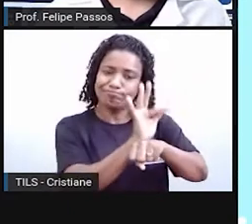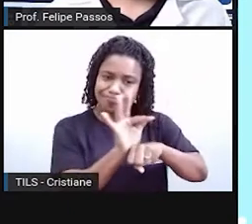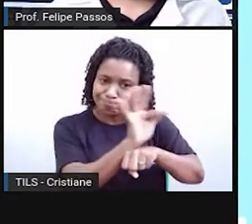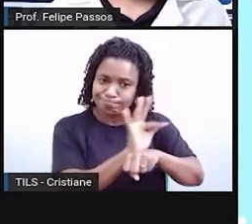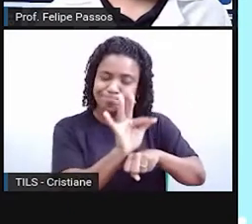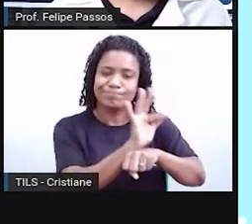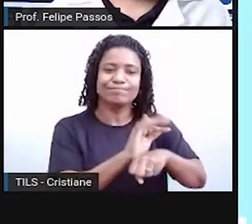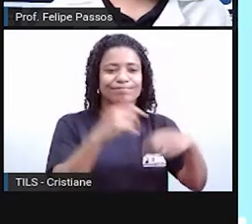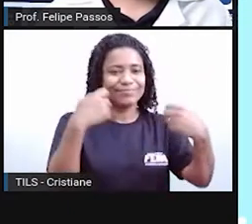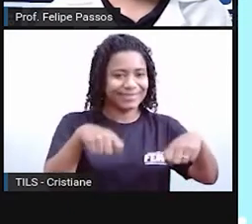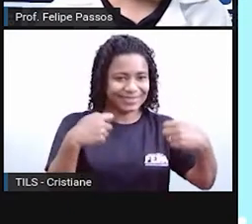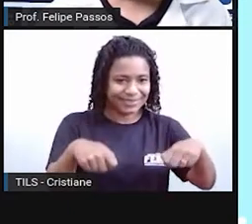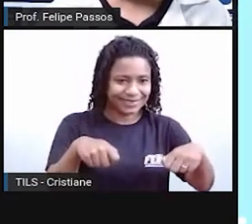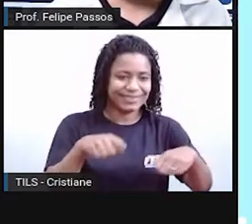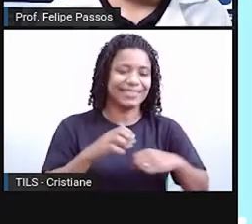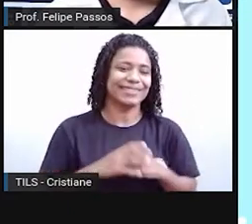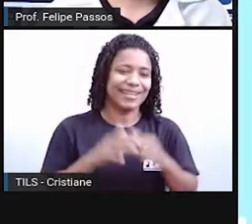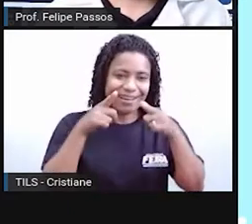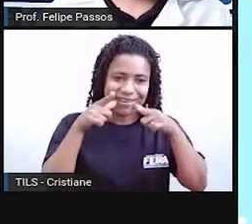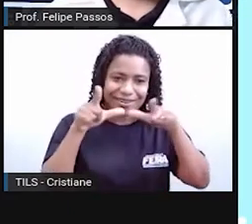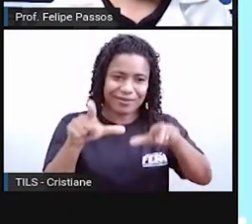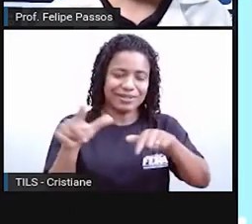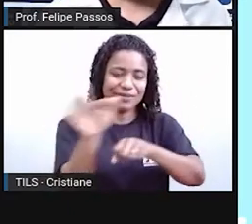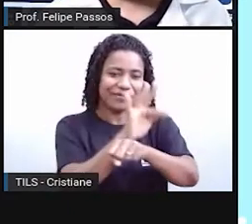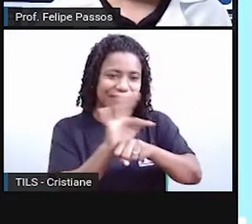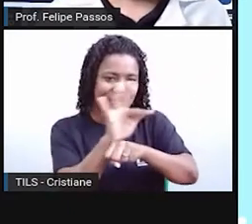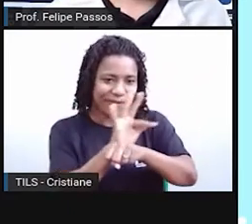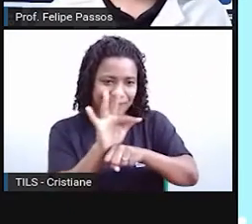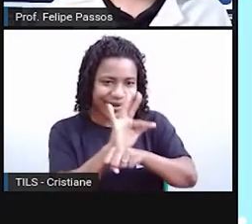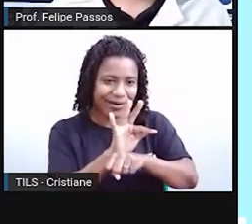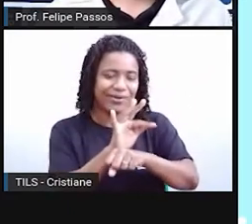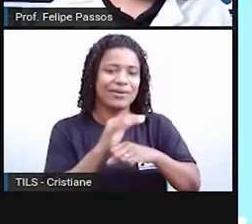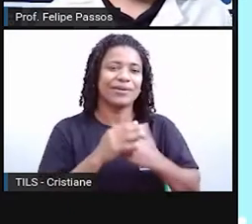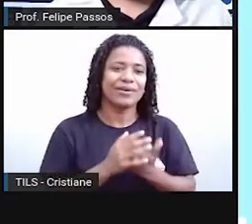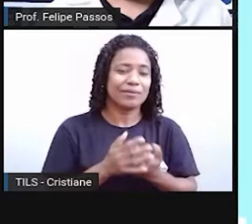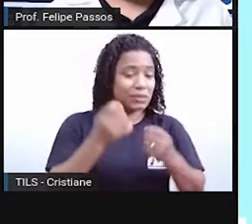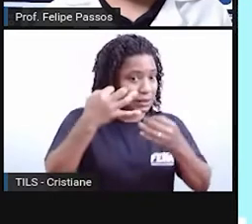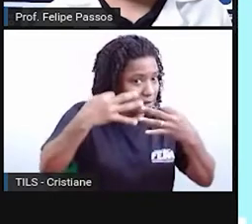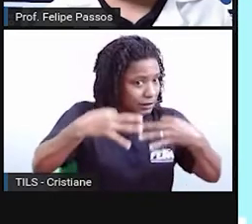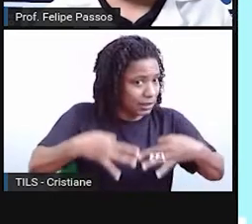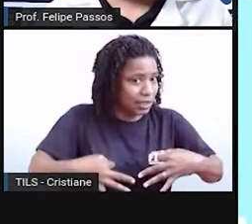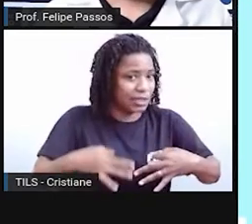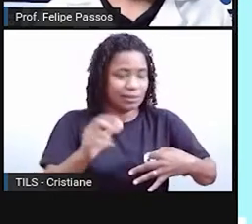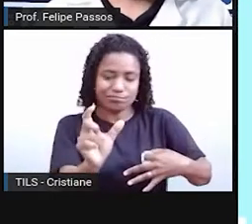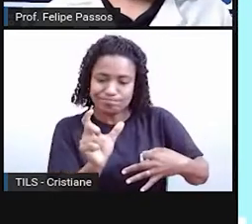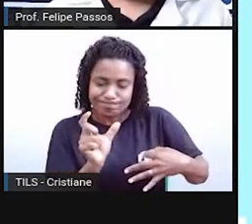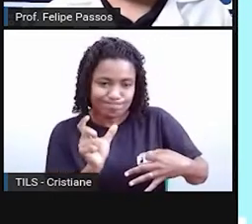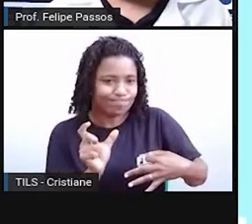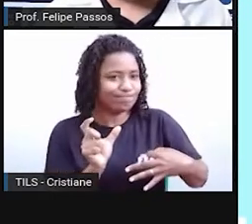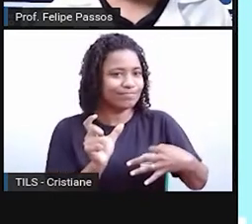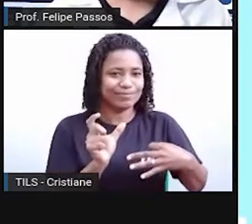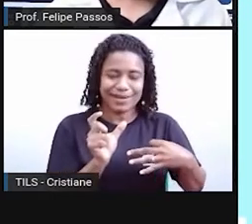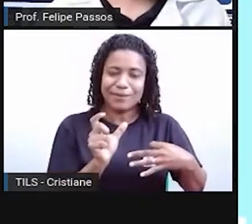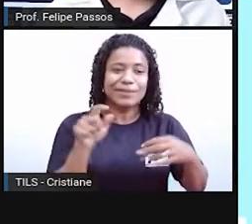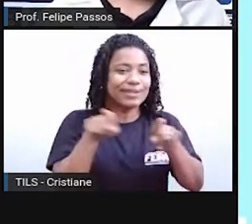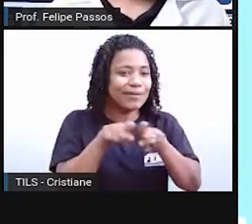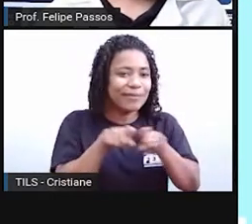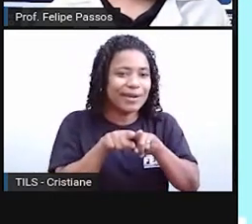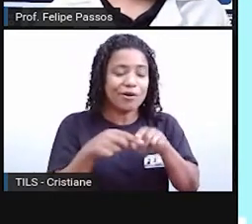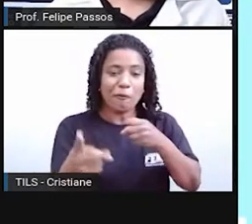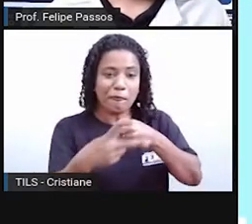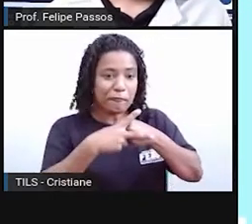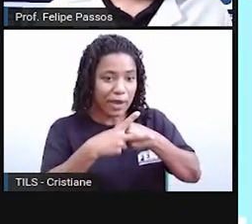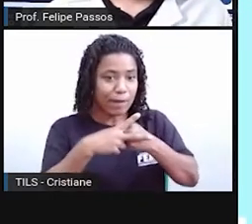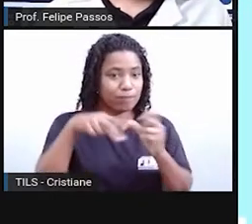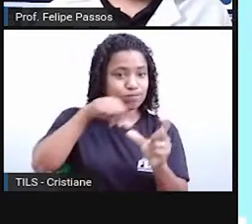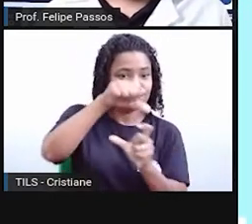culta, a linguagem formal. As palavras têm que estar ali corretas, o encaixe, a contração verbal tem que estar correta,